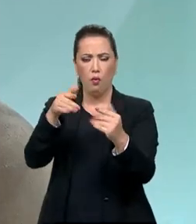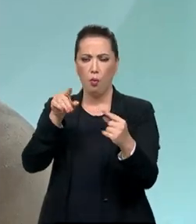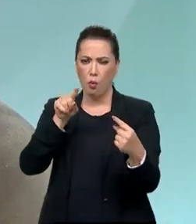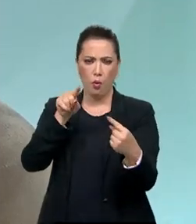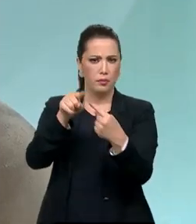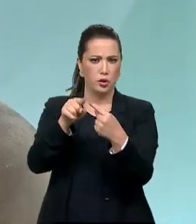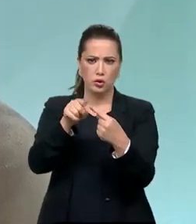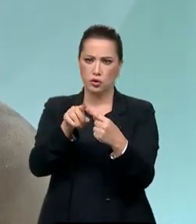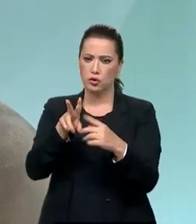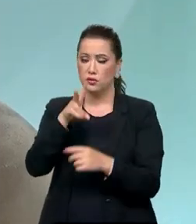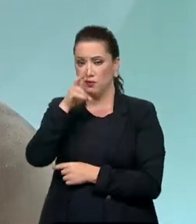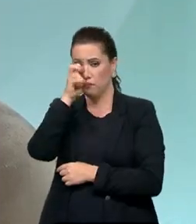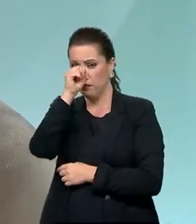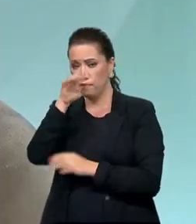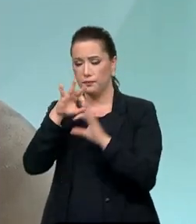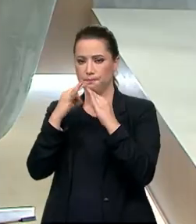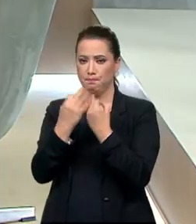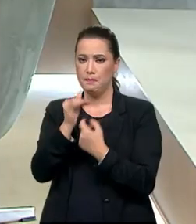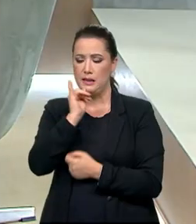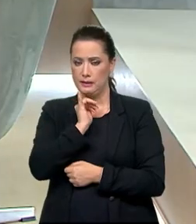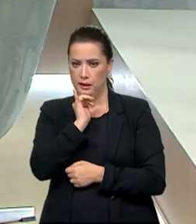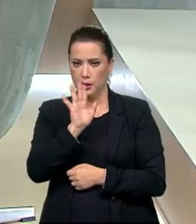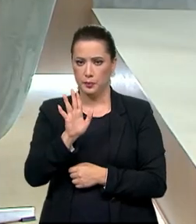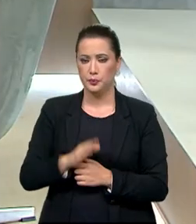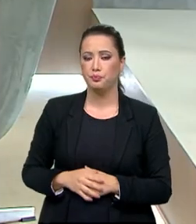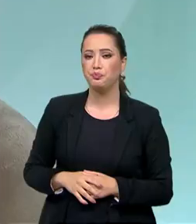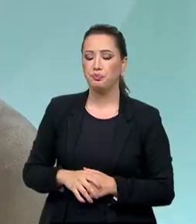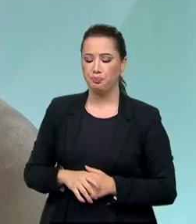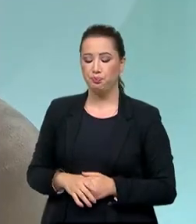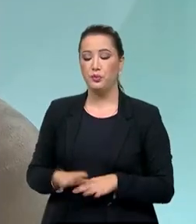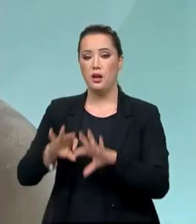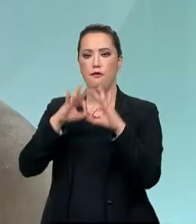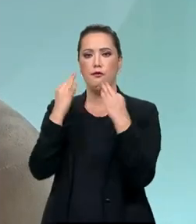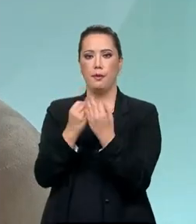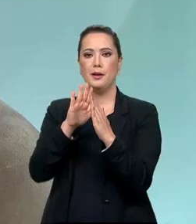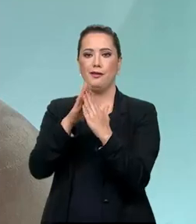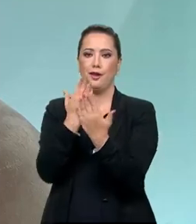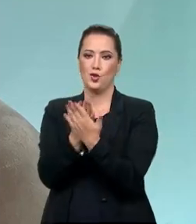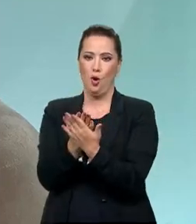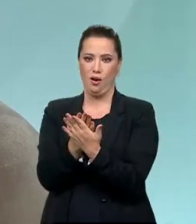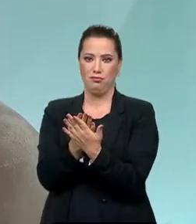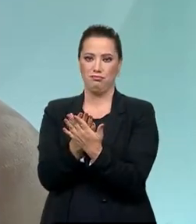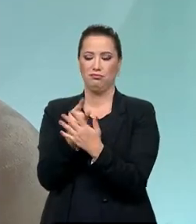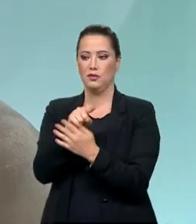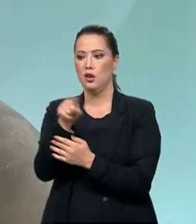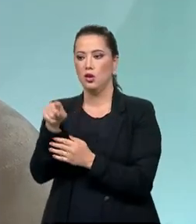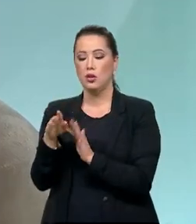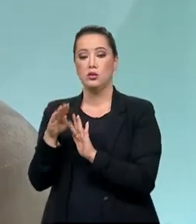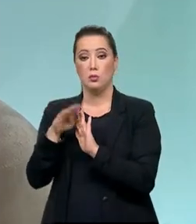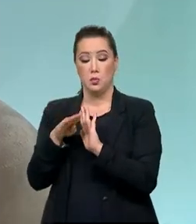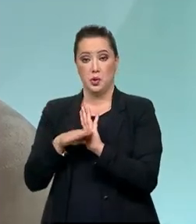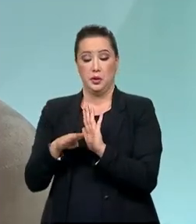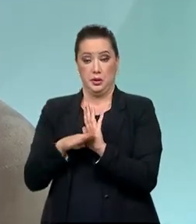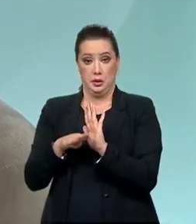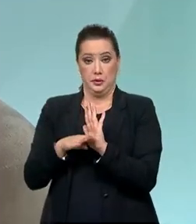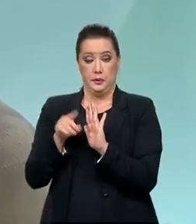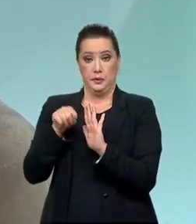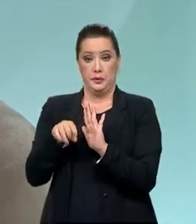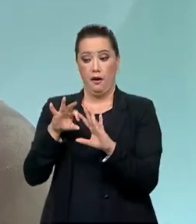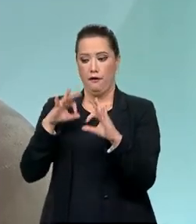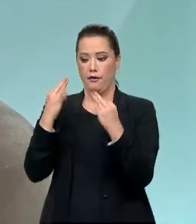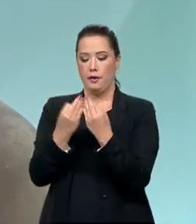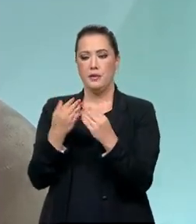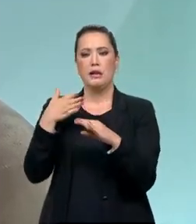para os vínculos familiares. Eu vou te dar um exemplo. Família na escola, por exemplo, agora. Nós estamos levando com o programa a